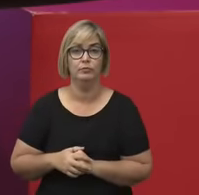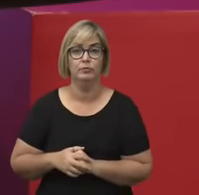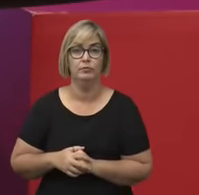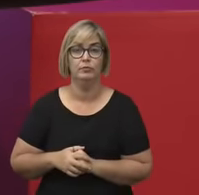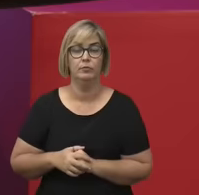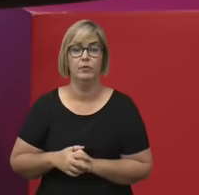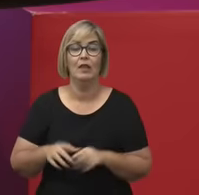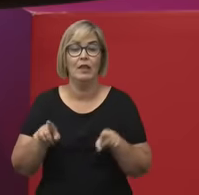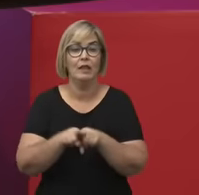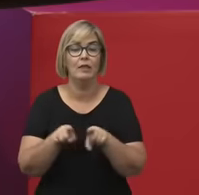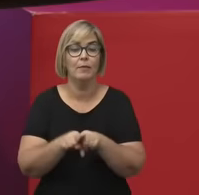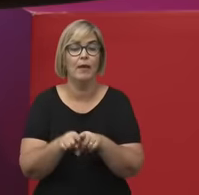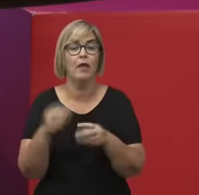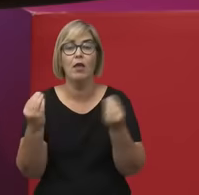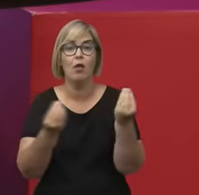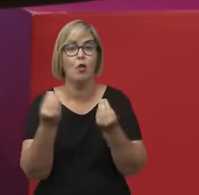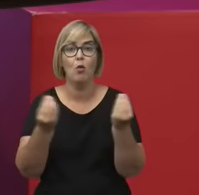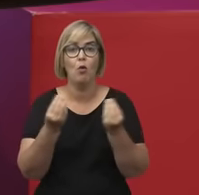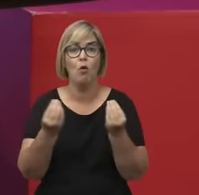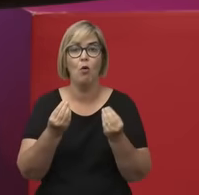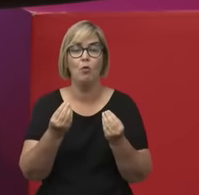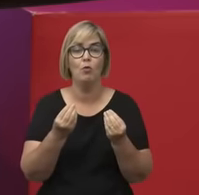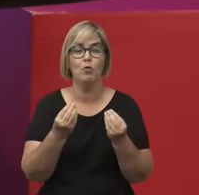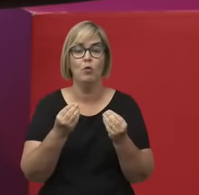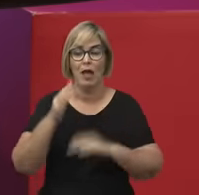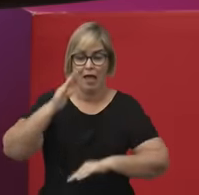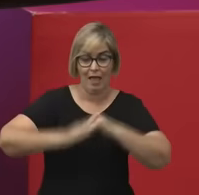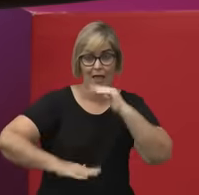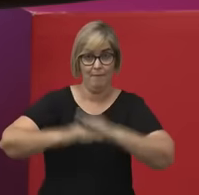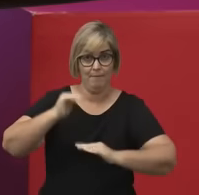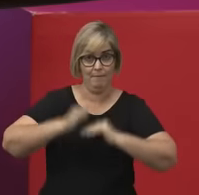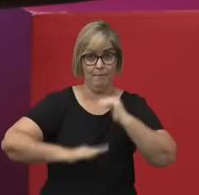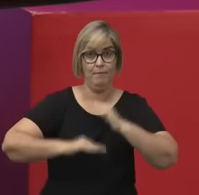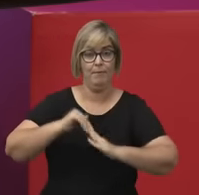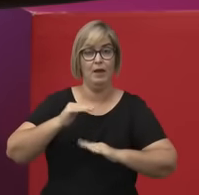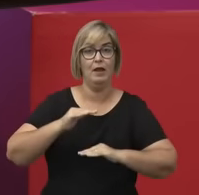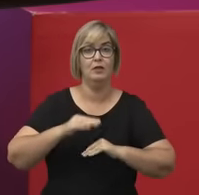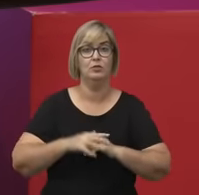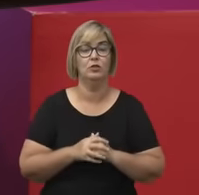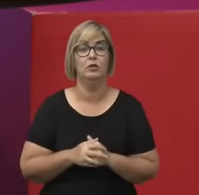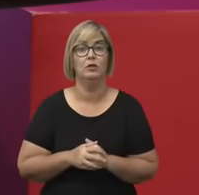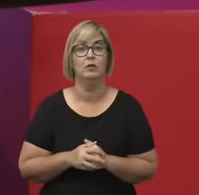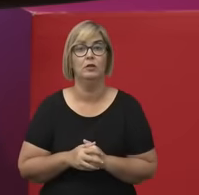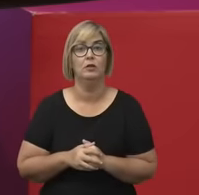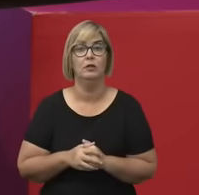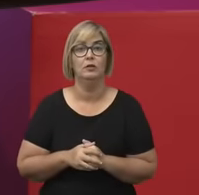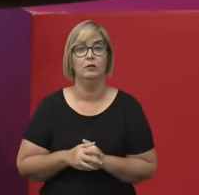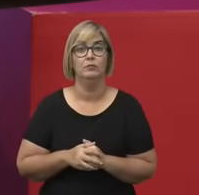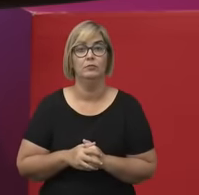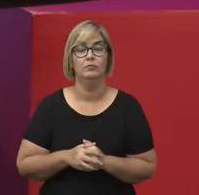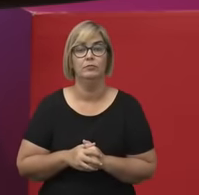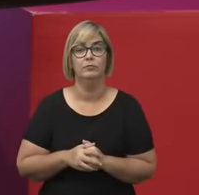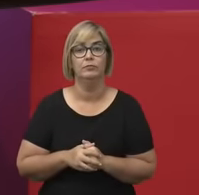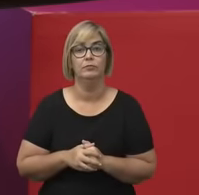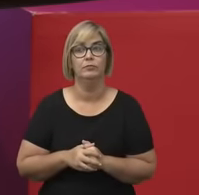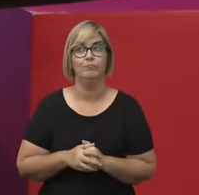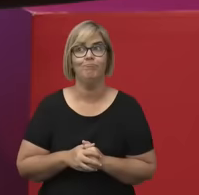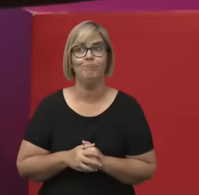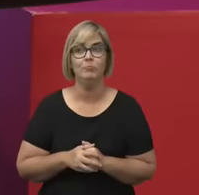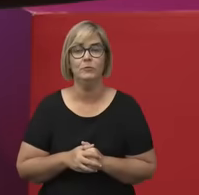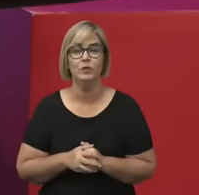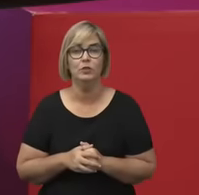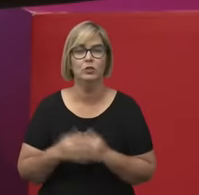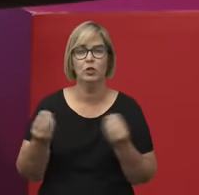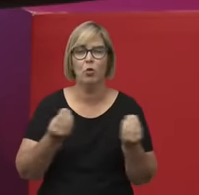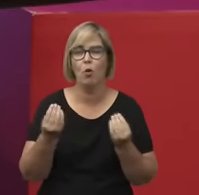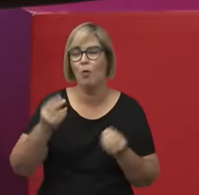associação dessas narrativas ou dessas práticas de construção da história.